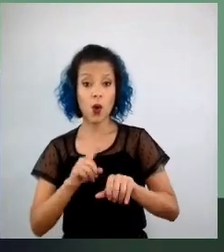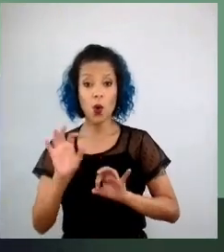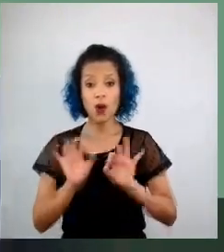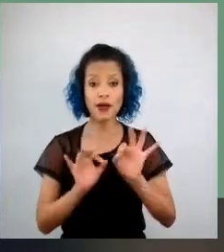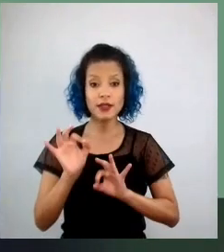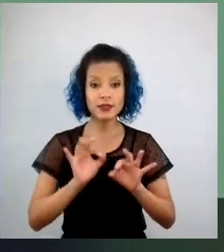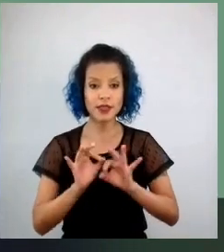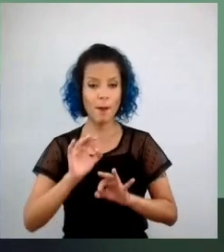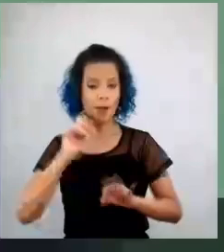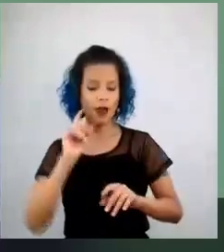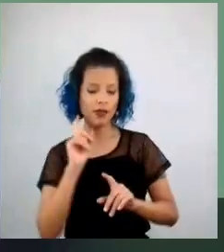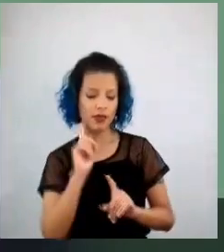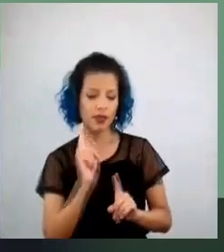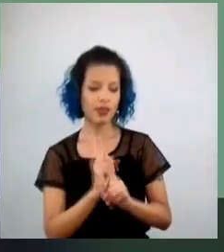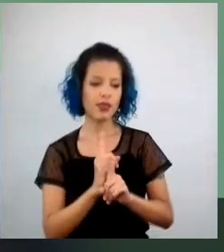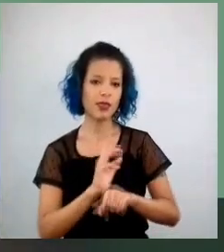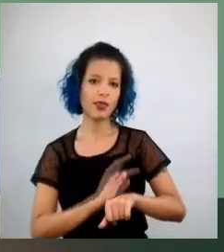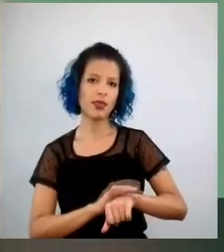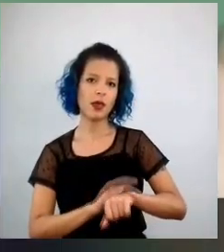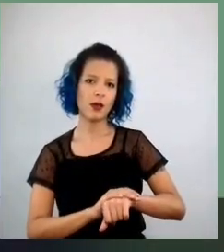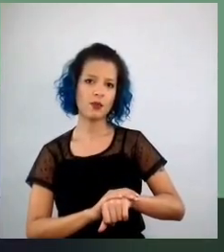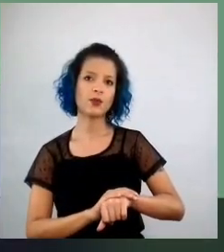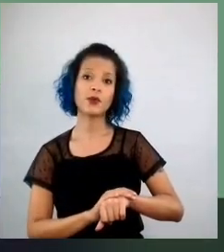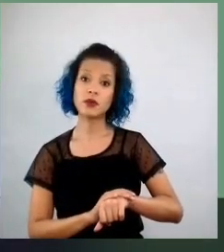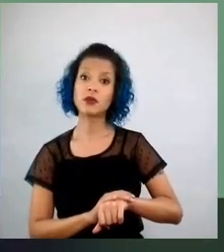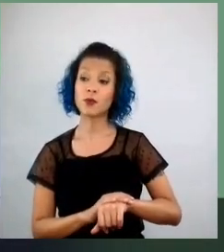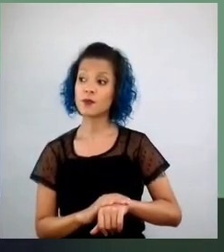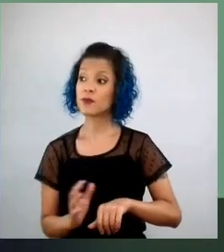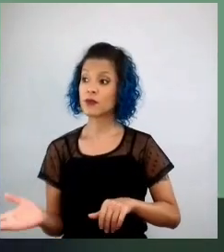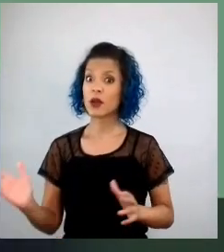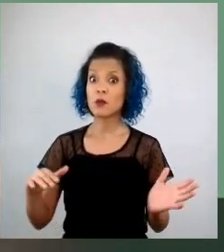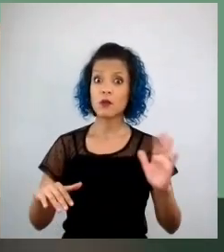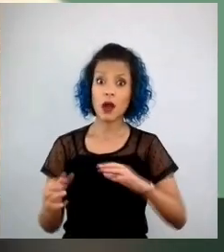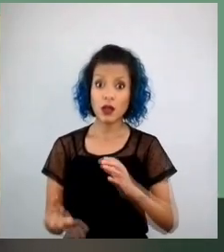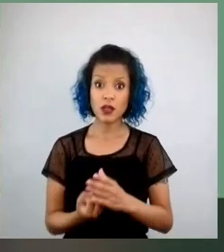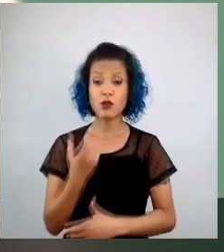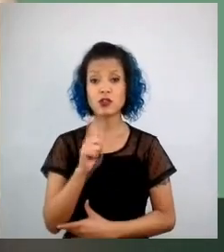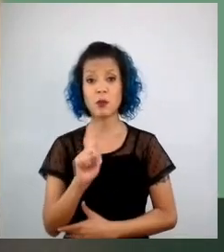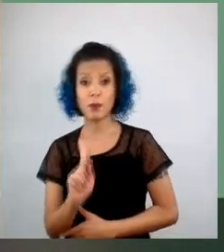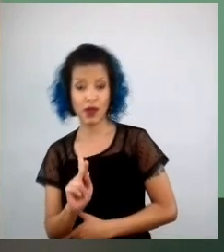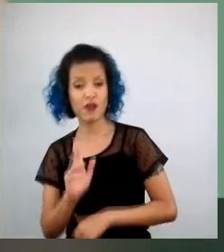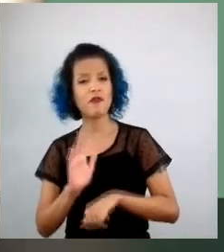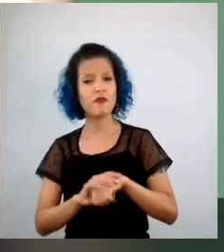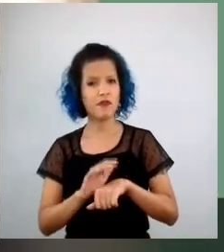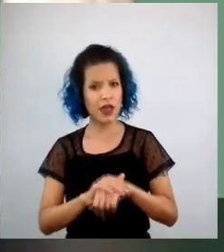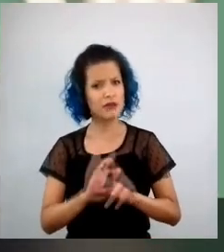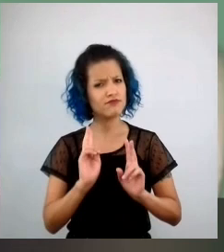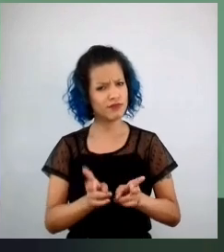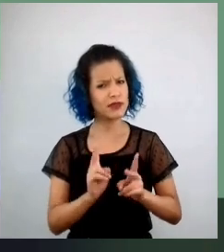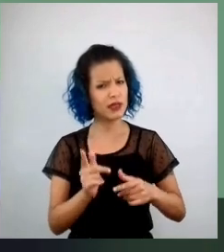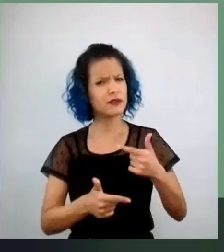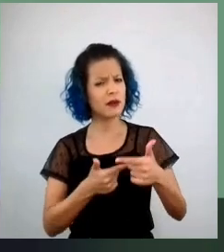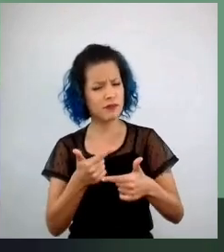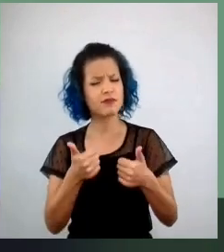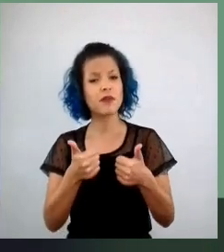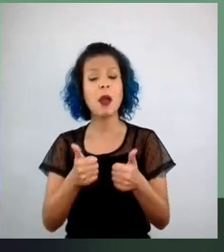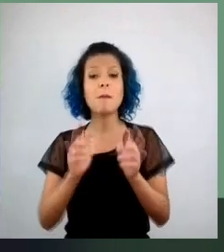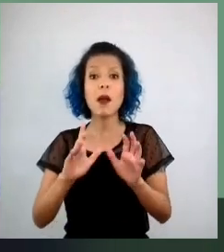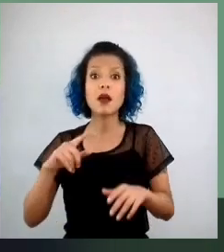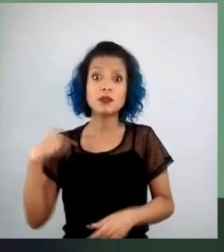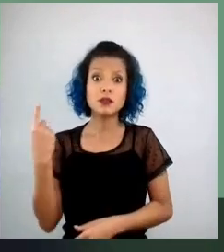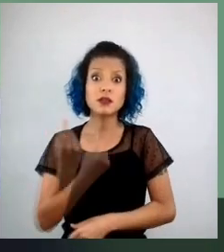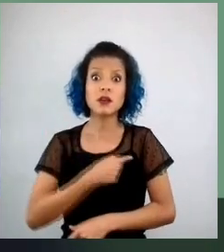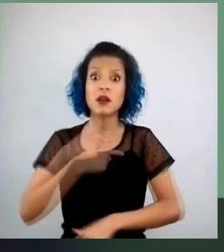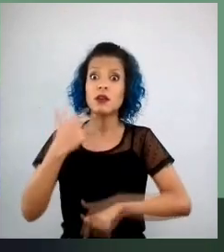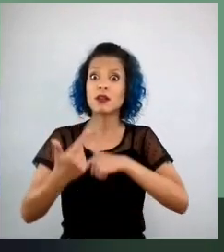a gente fez alguma coisa fundando o GP, mantendo o GP, a gente fez, mas não se compara a quantidade de trabalho que está por